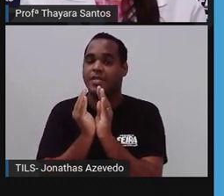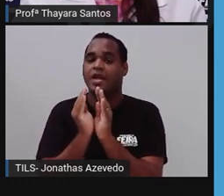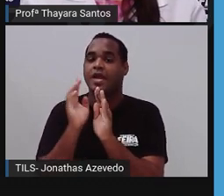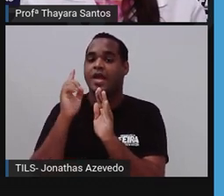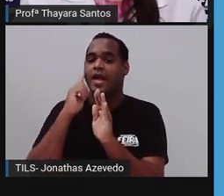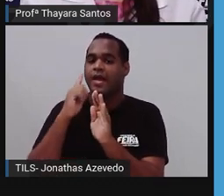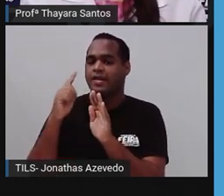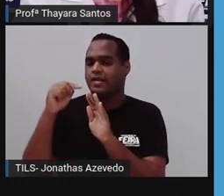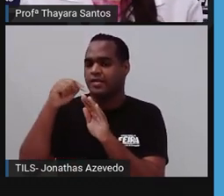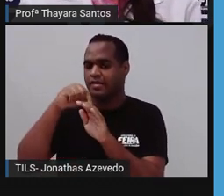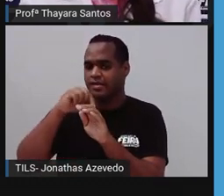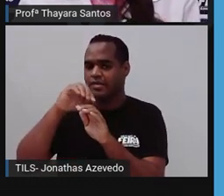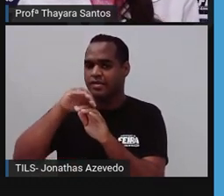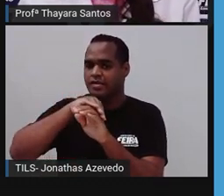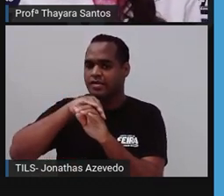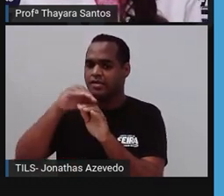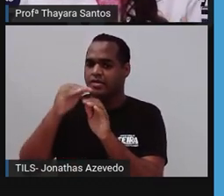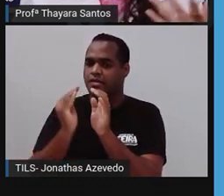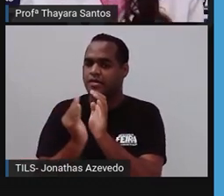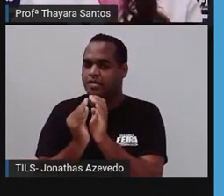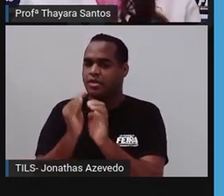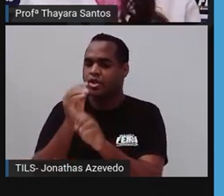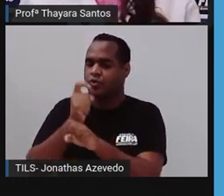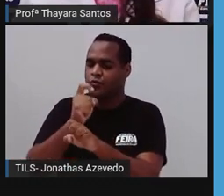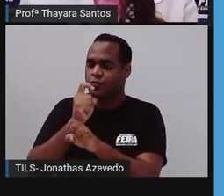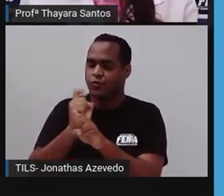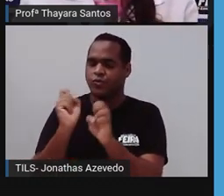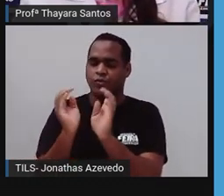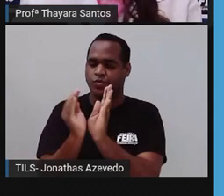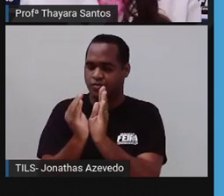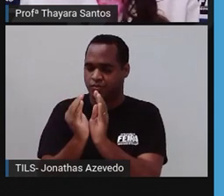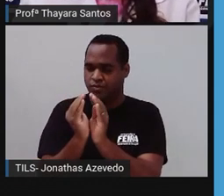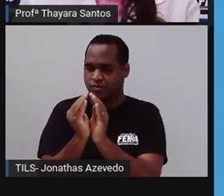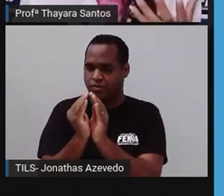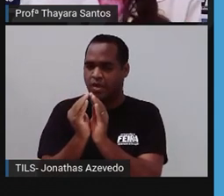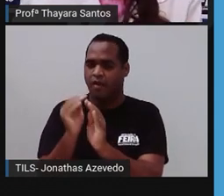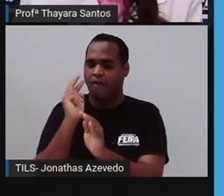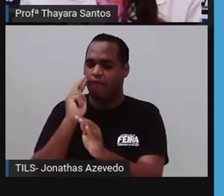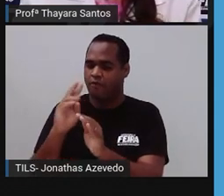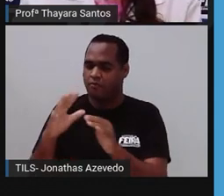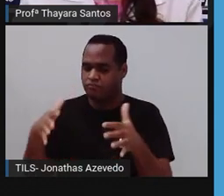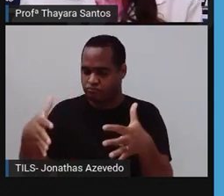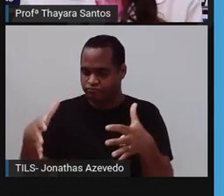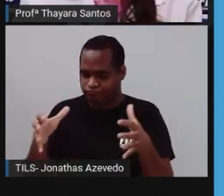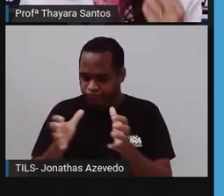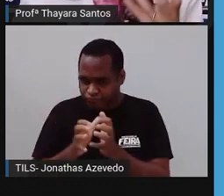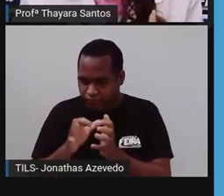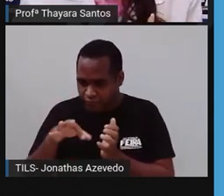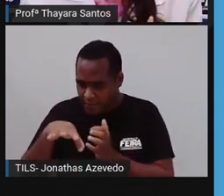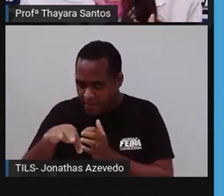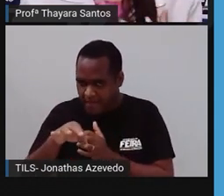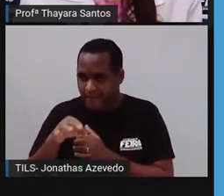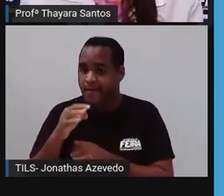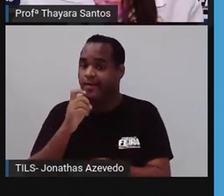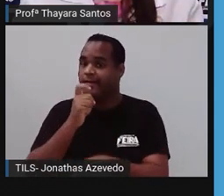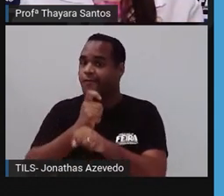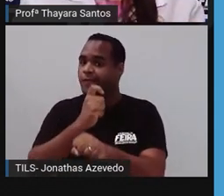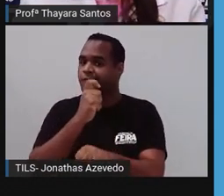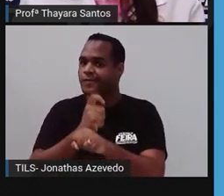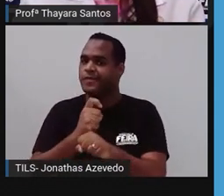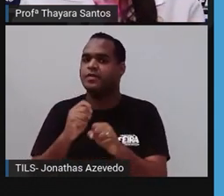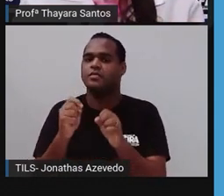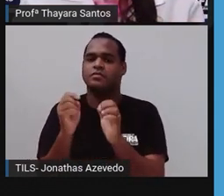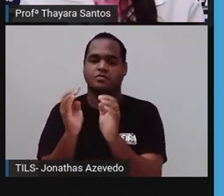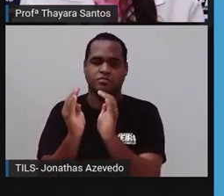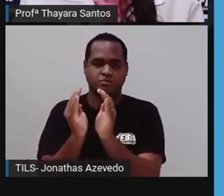aqui do esqueleto, porque eles são rígidos, né? Não sei se vocês já viram uma esponja, já chegaram a tocar nela, mas ela é dura, ela é rígida.